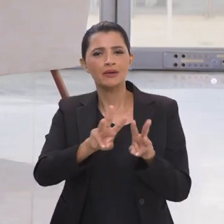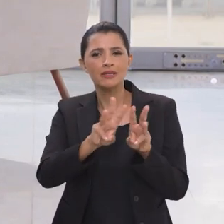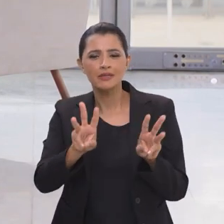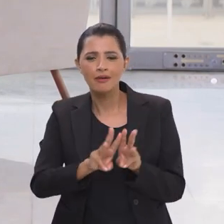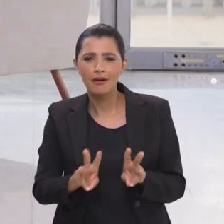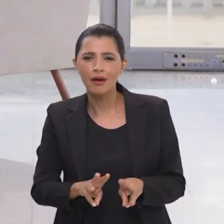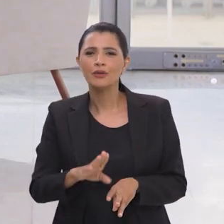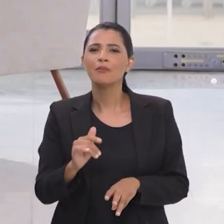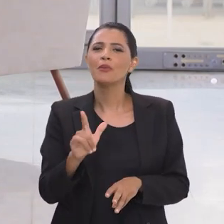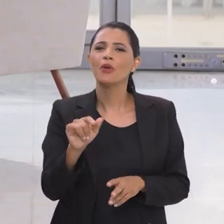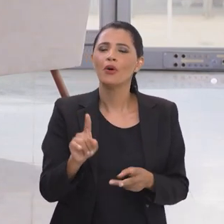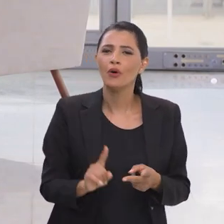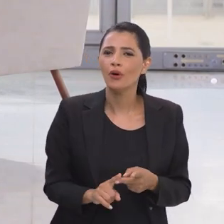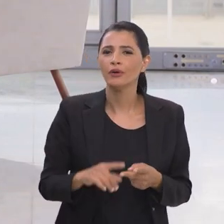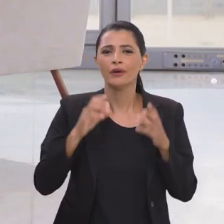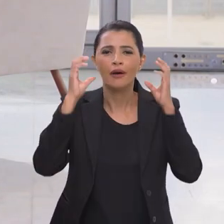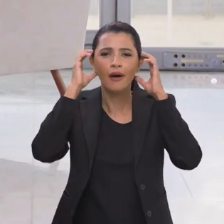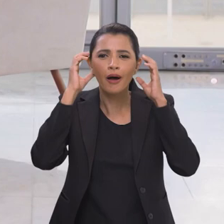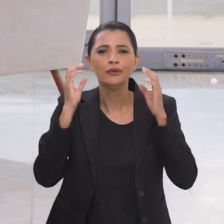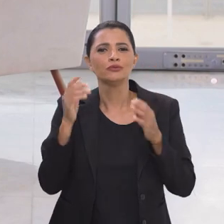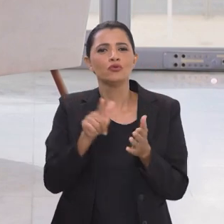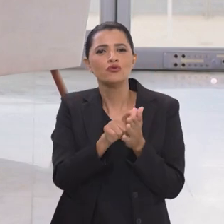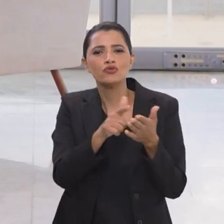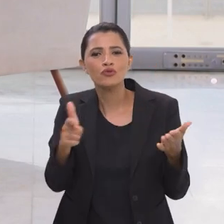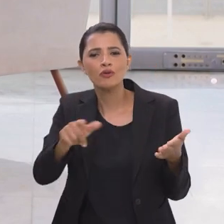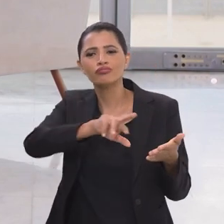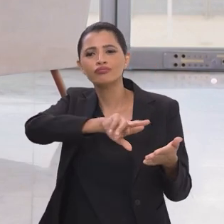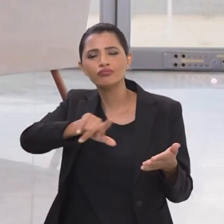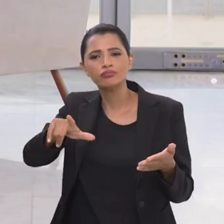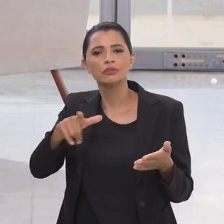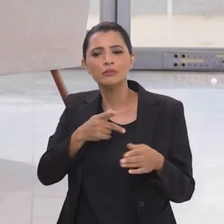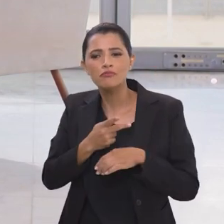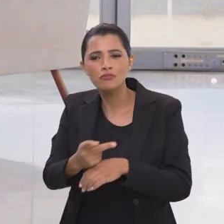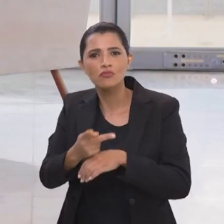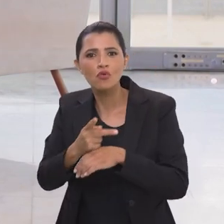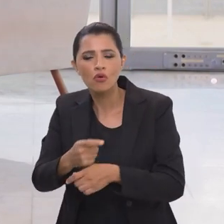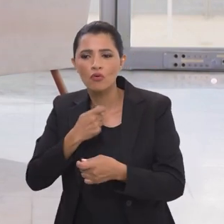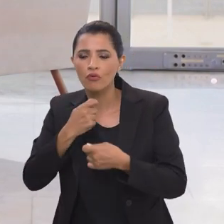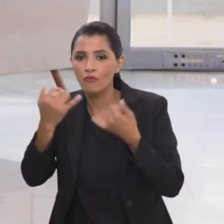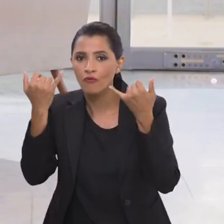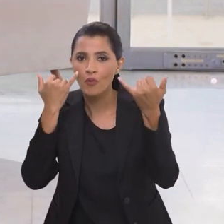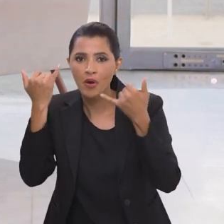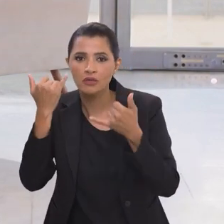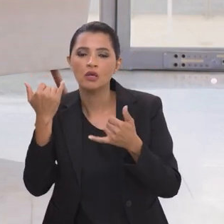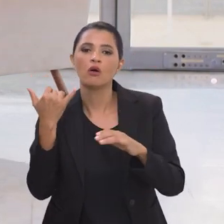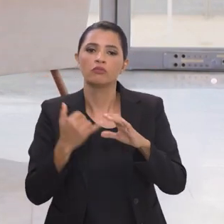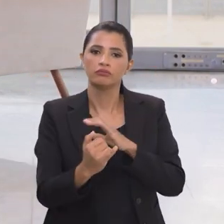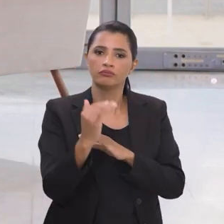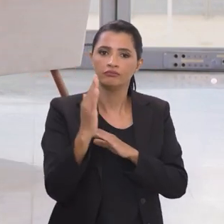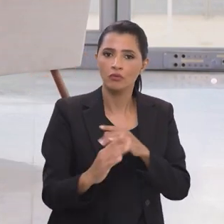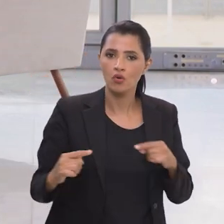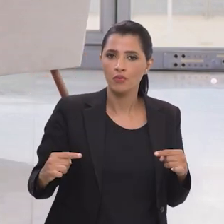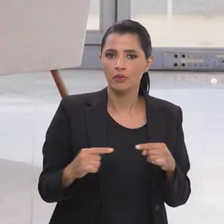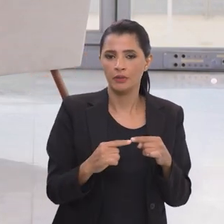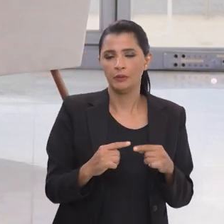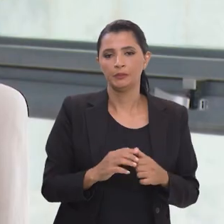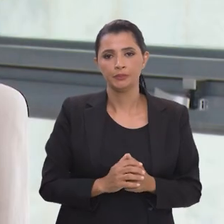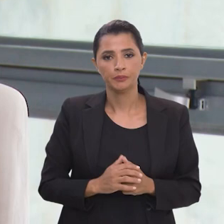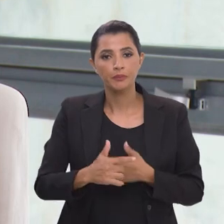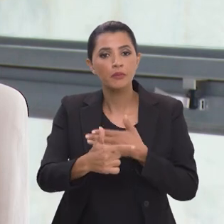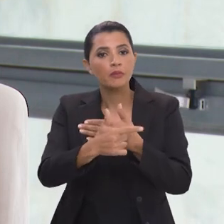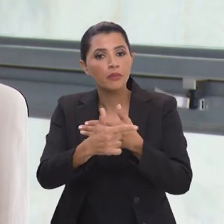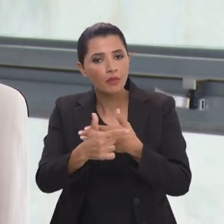milhares de pequenos sites blogs rádios jornais do Brasil inteiro que buscam a informação com credibilidade da Agência Brasil